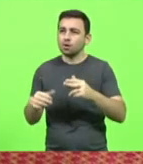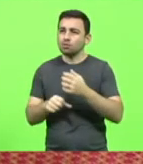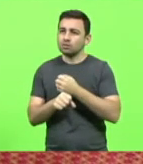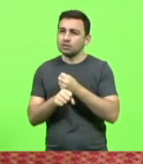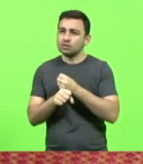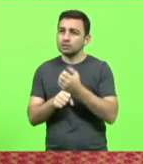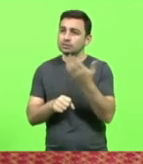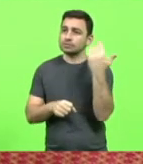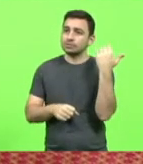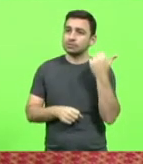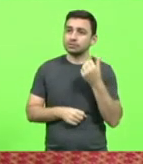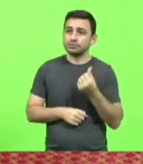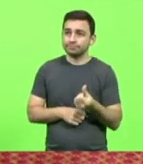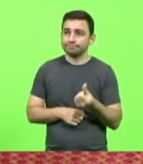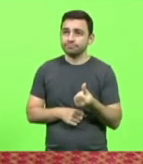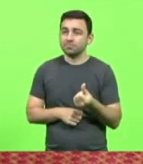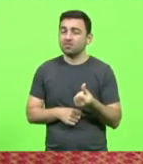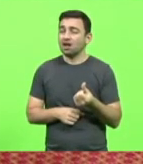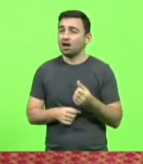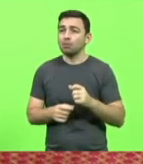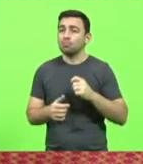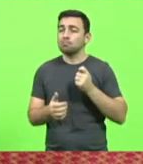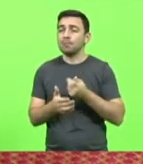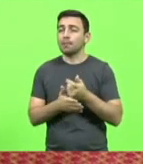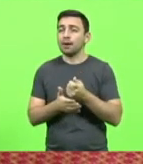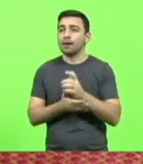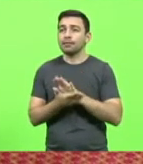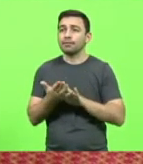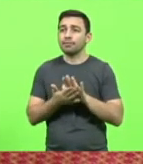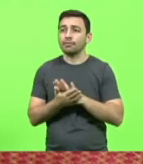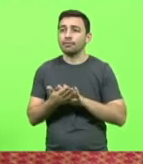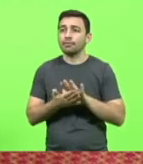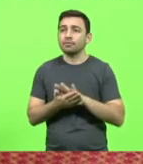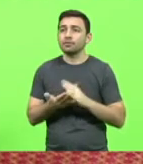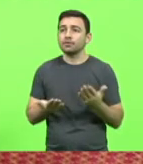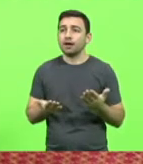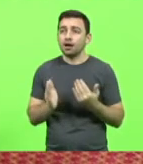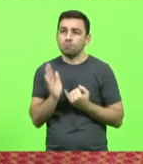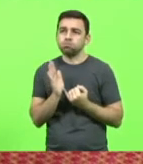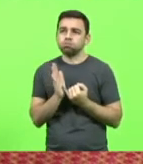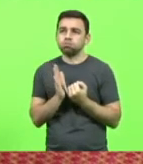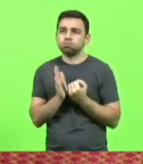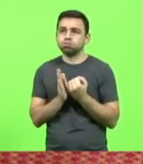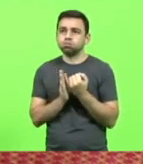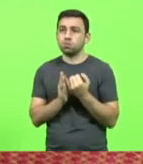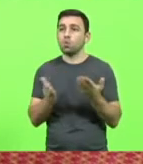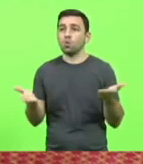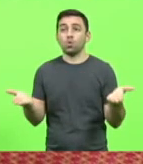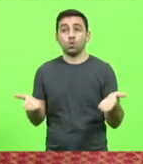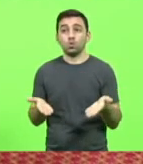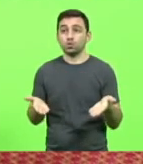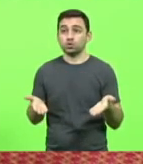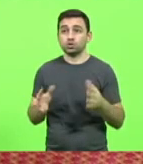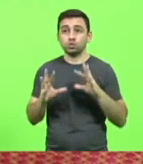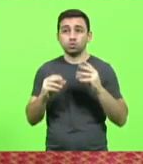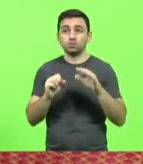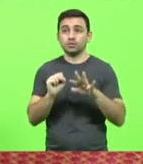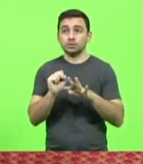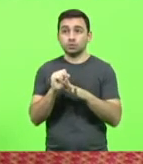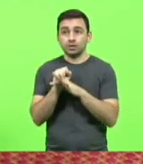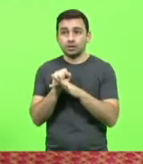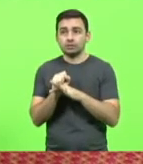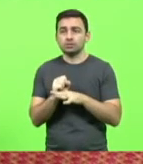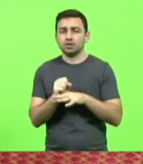anos atrás. Infelizmente, não foi pago a inflação e hoje a segurança, assim como outros